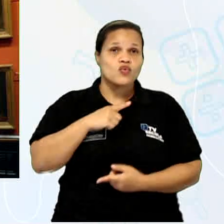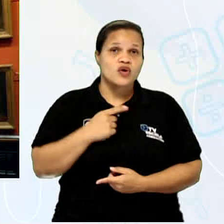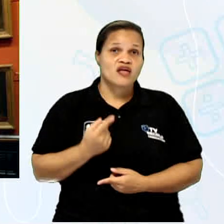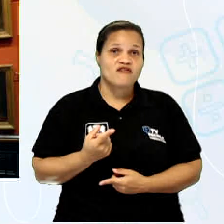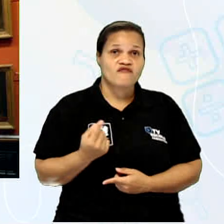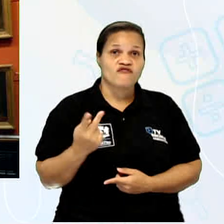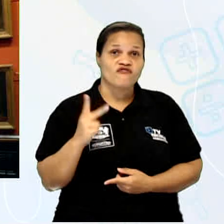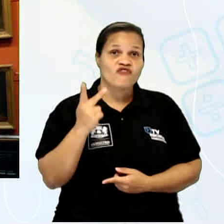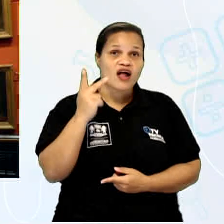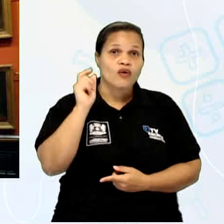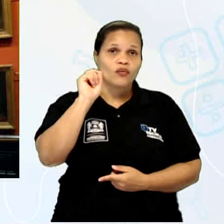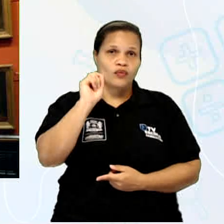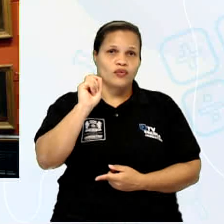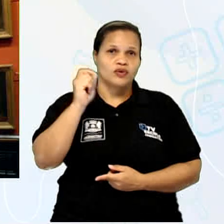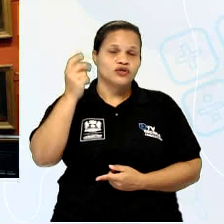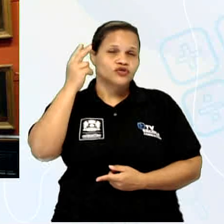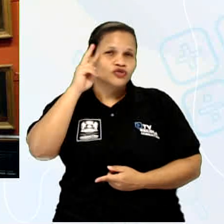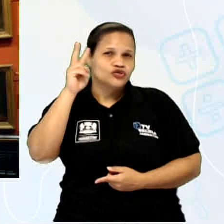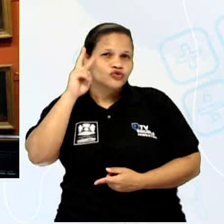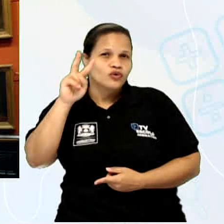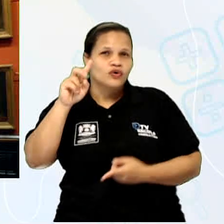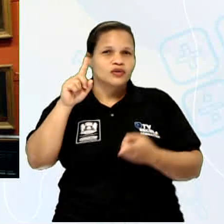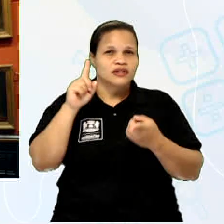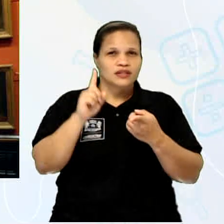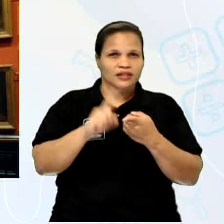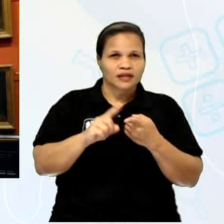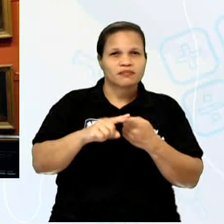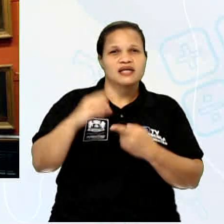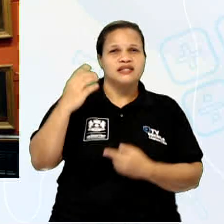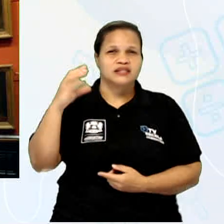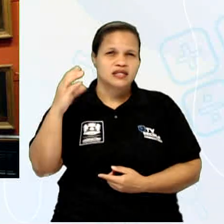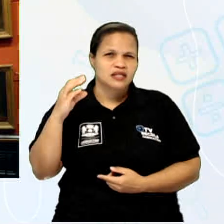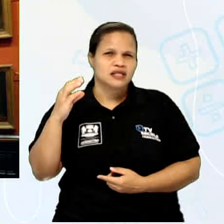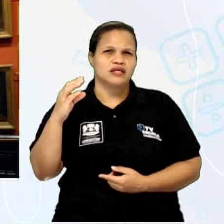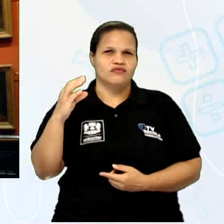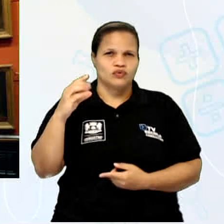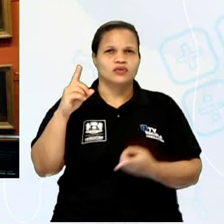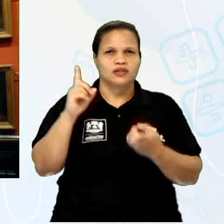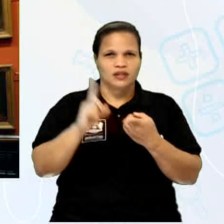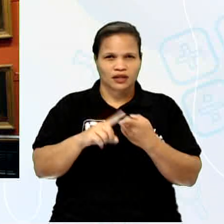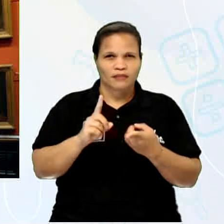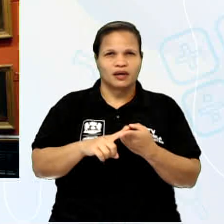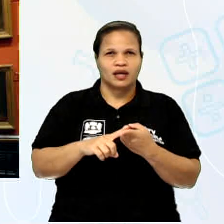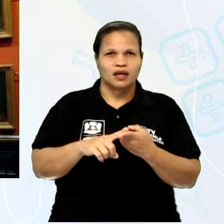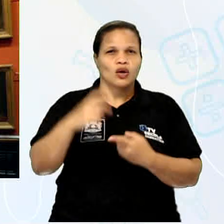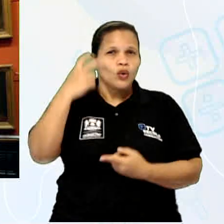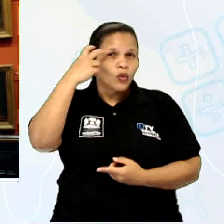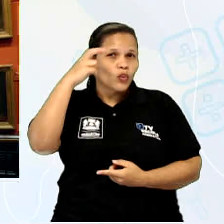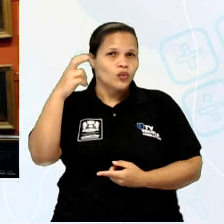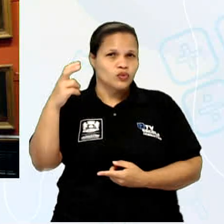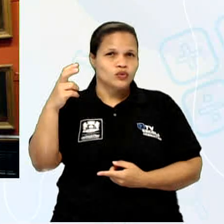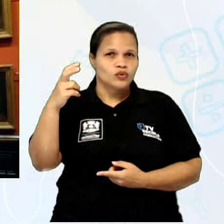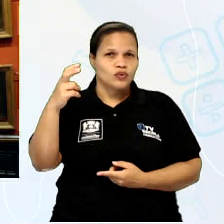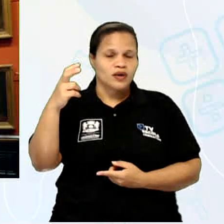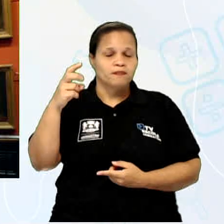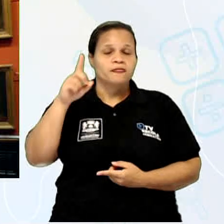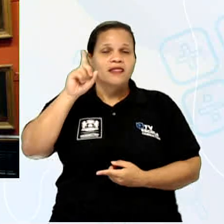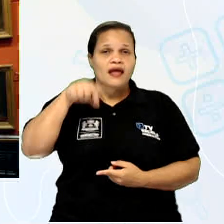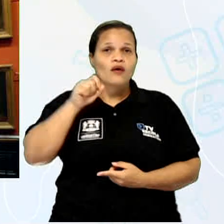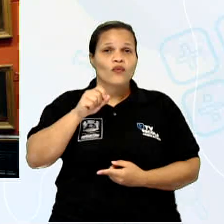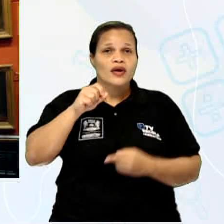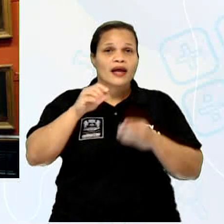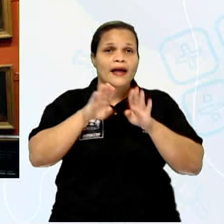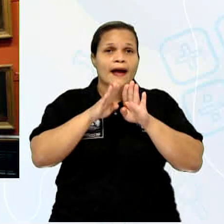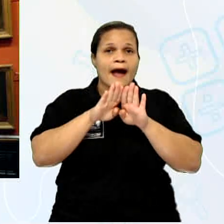científico, técnico ou de qualquer outra natureza cultural. Que são abertas ao